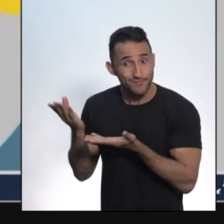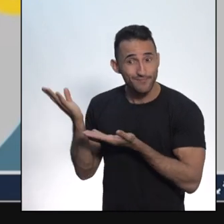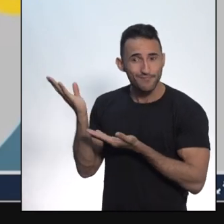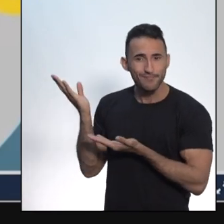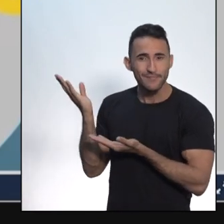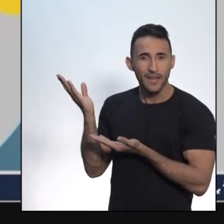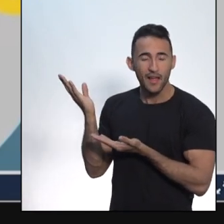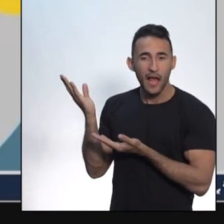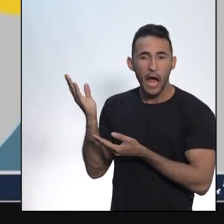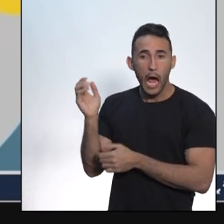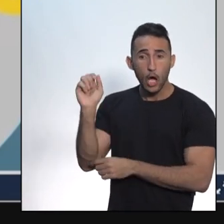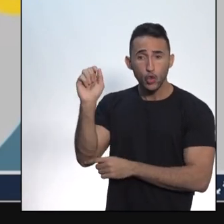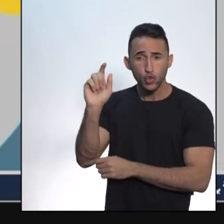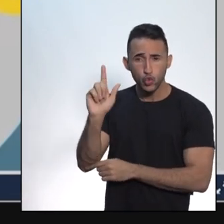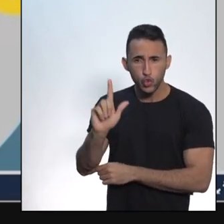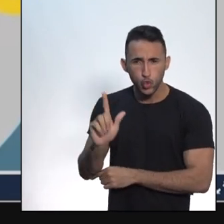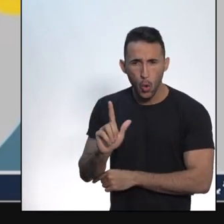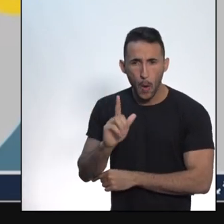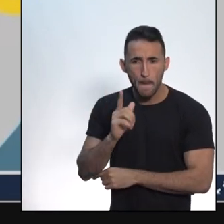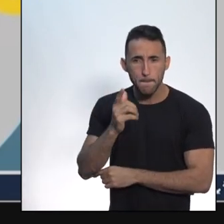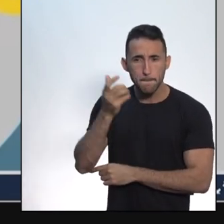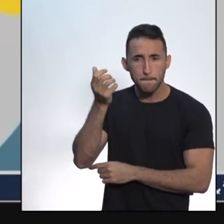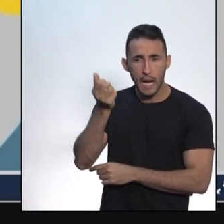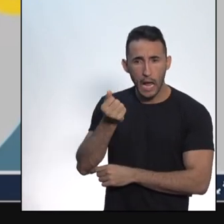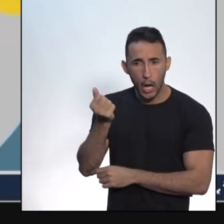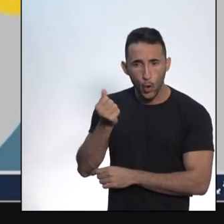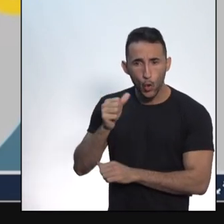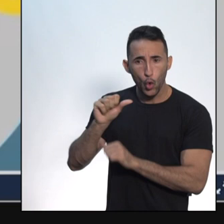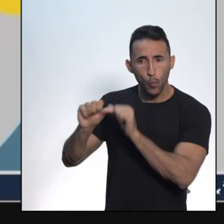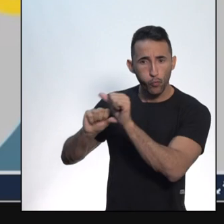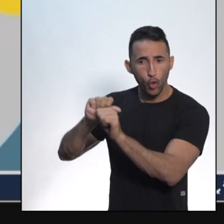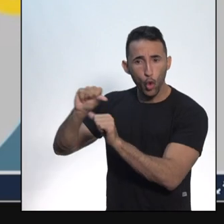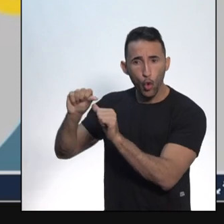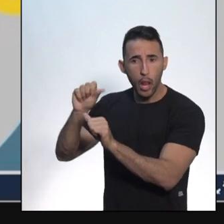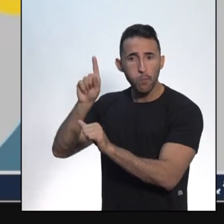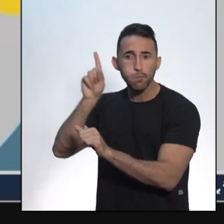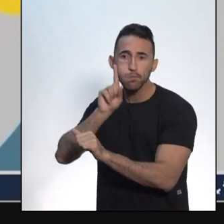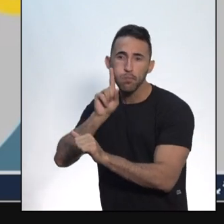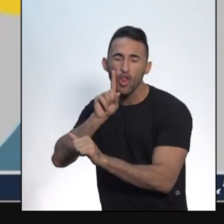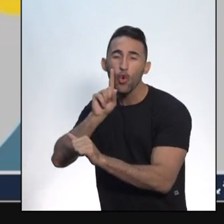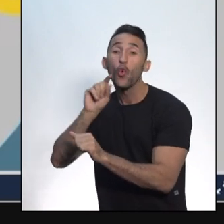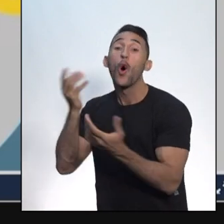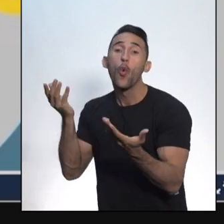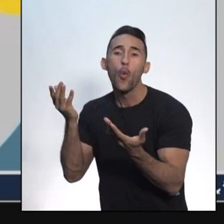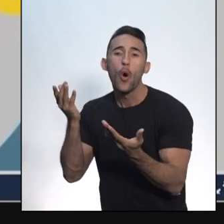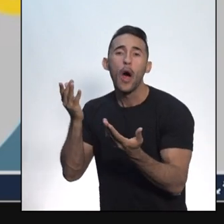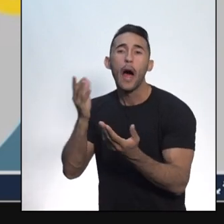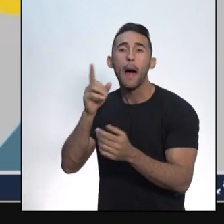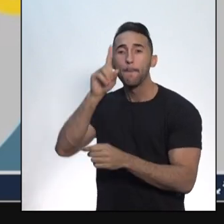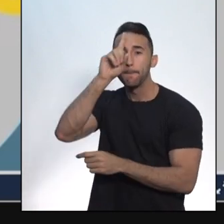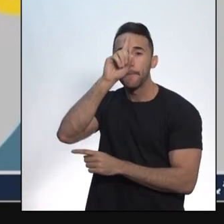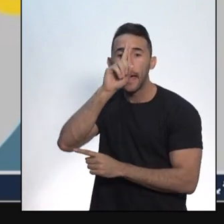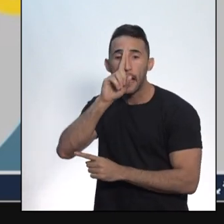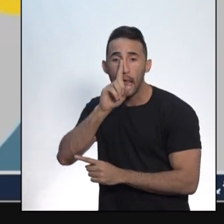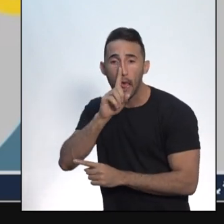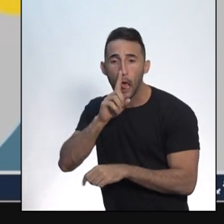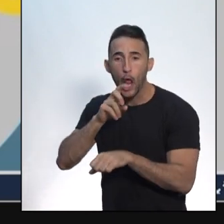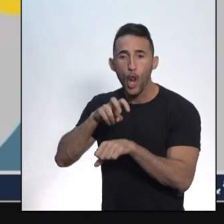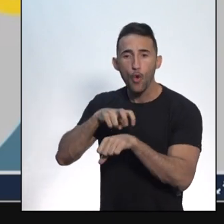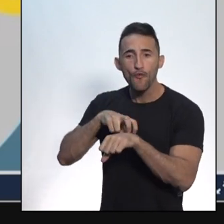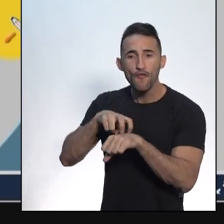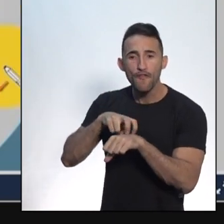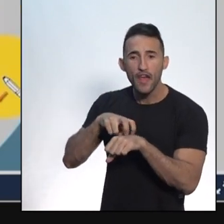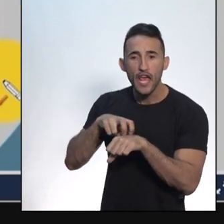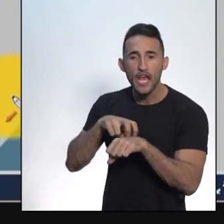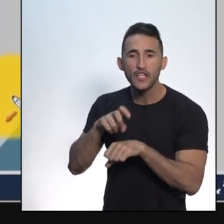tradicionais azul e branco dos Estados Unidos, essas cores foram substituídas pela tradição brasileira, o verde e o